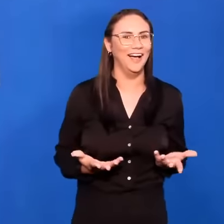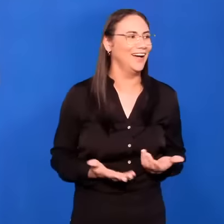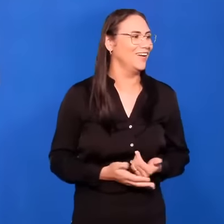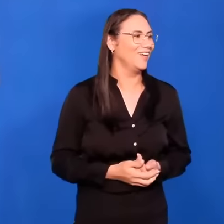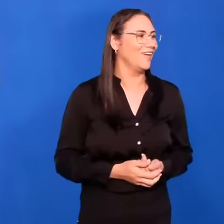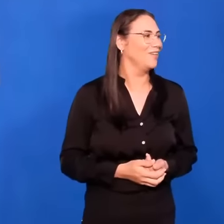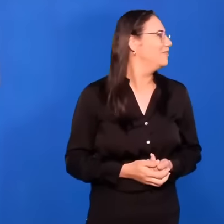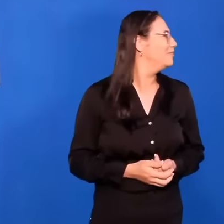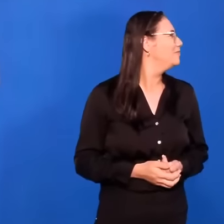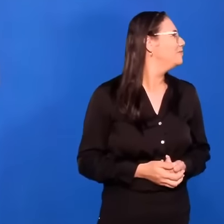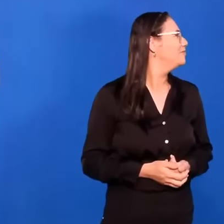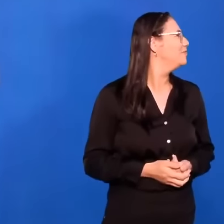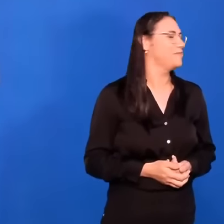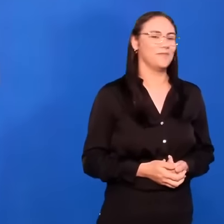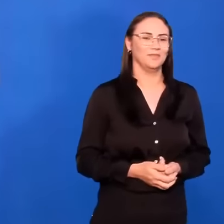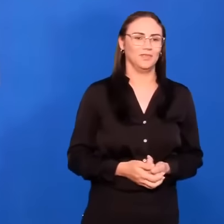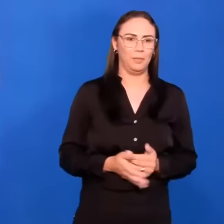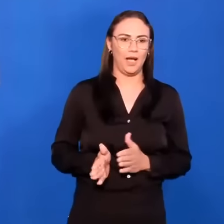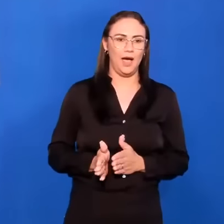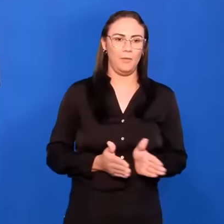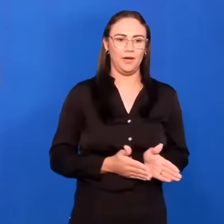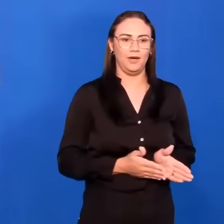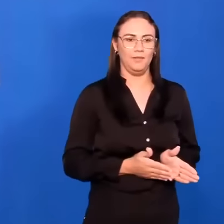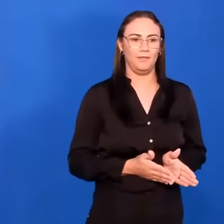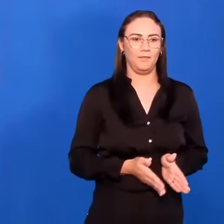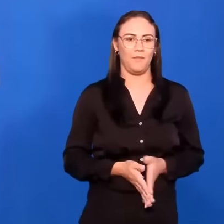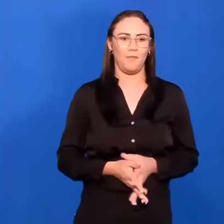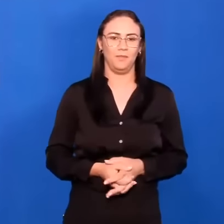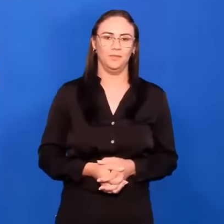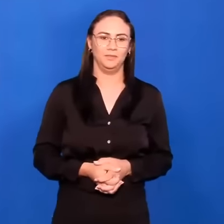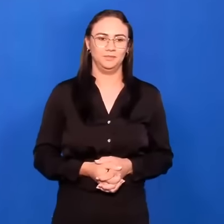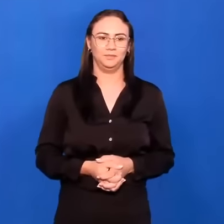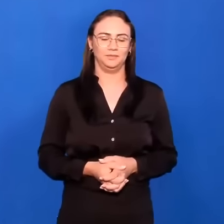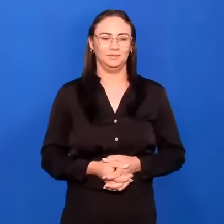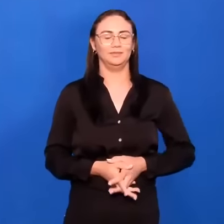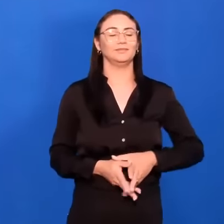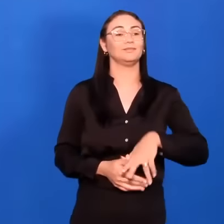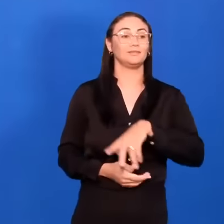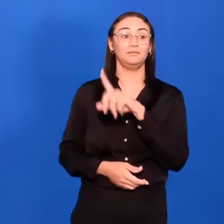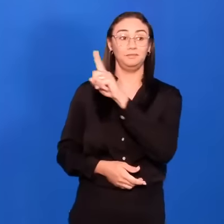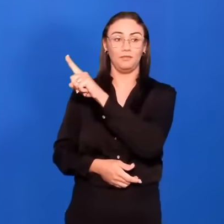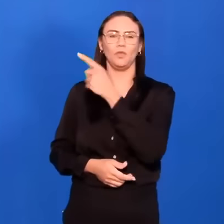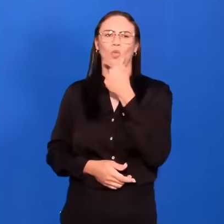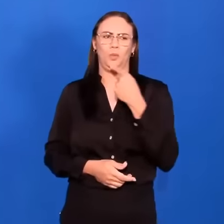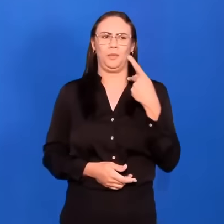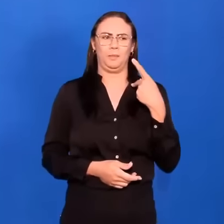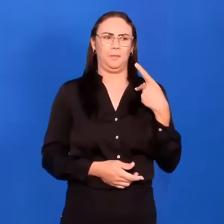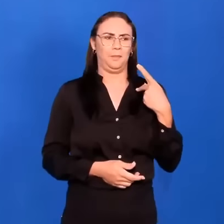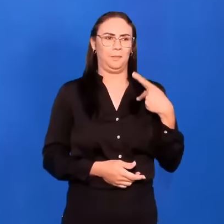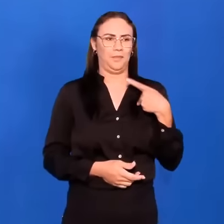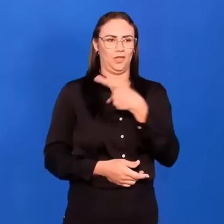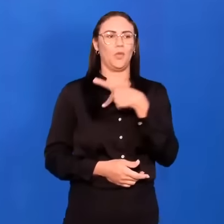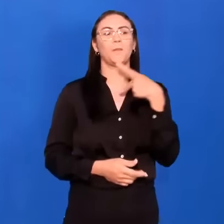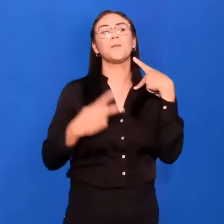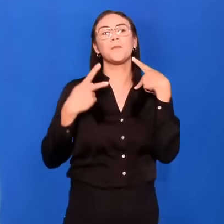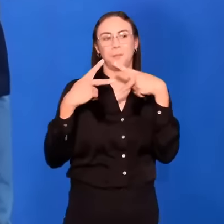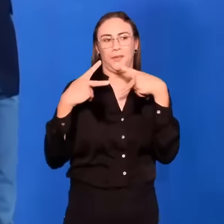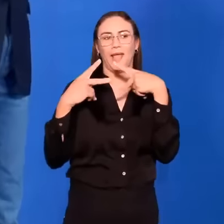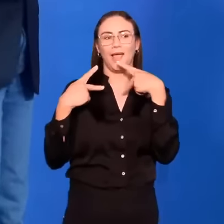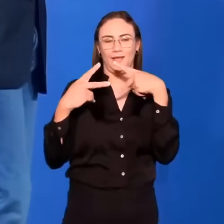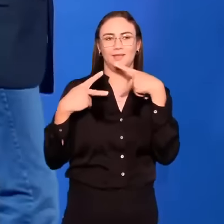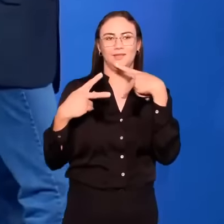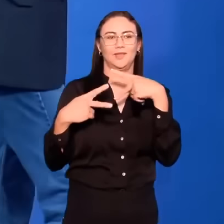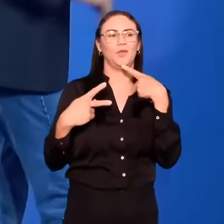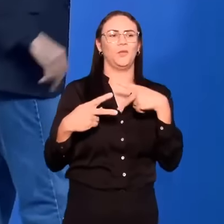Sabe o que a... Wilder. Sabe o quê que a mulher do Paul Washer diz? Char Washer. Se você soltar leões na América